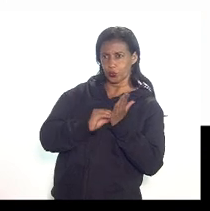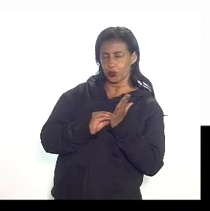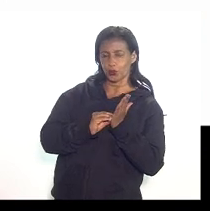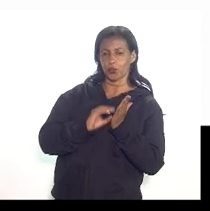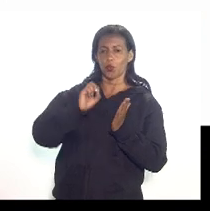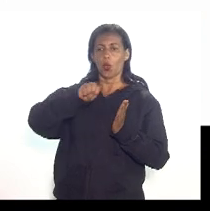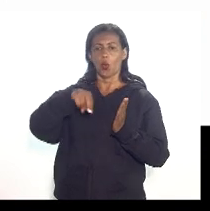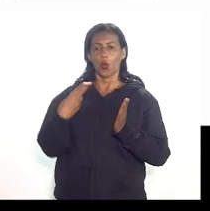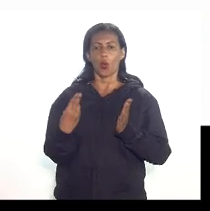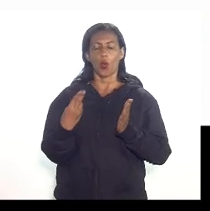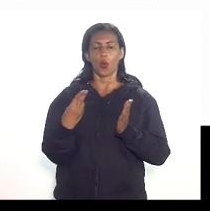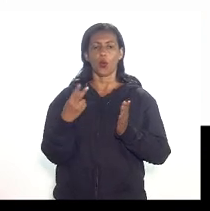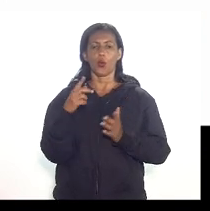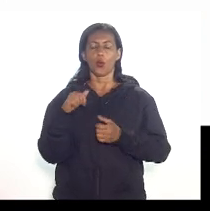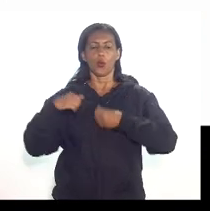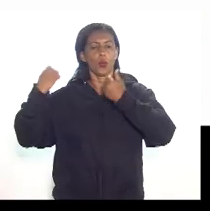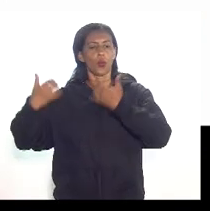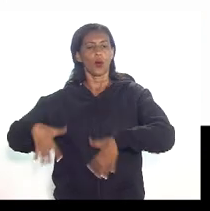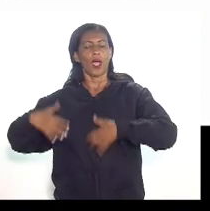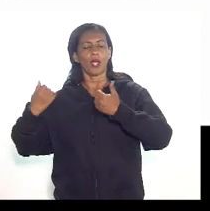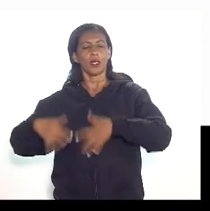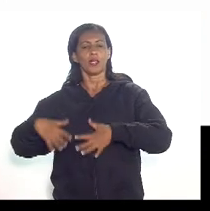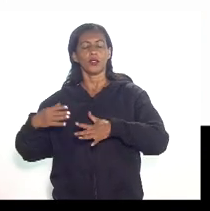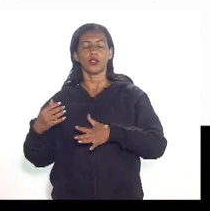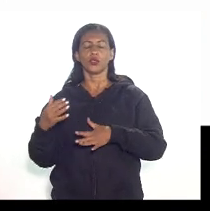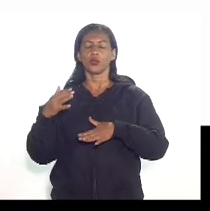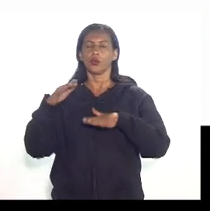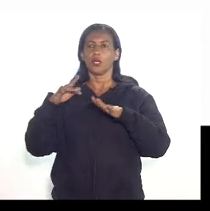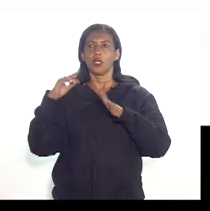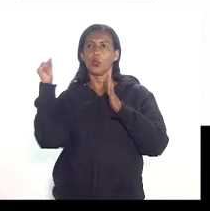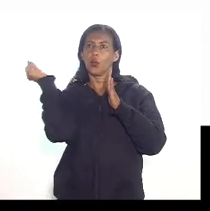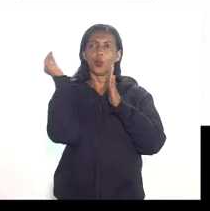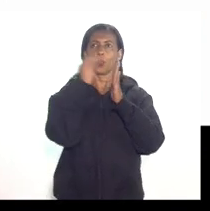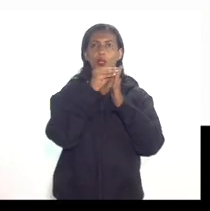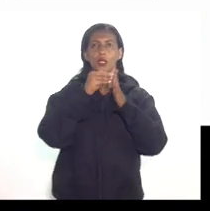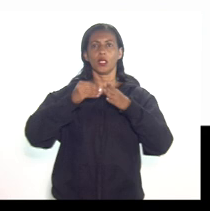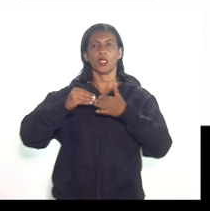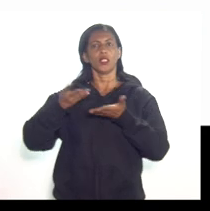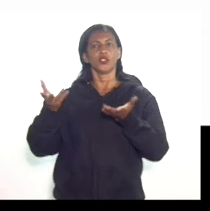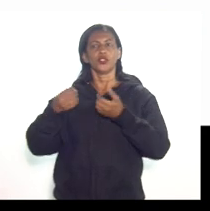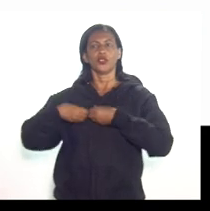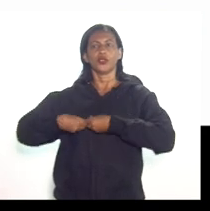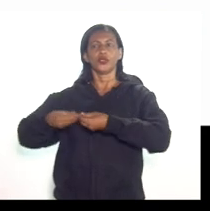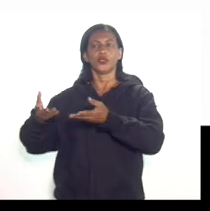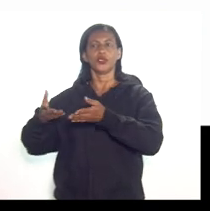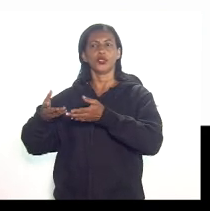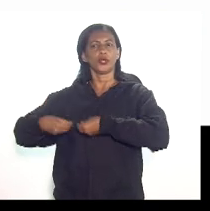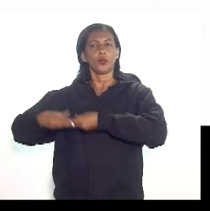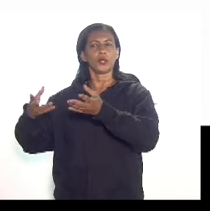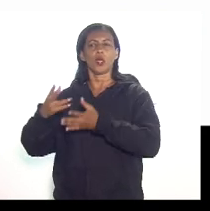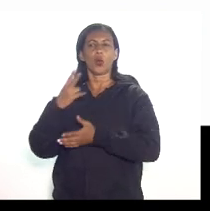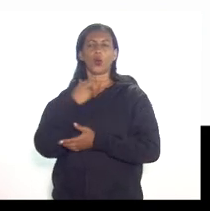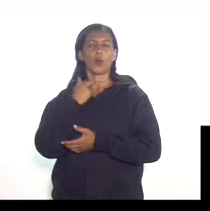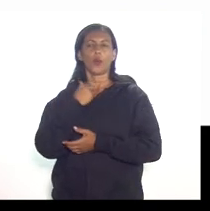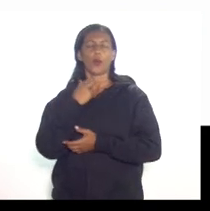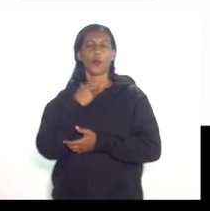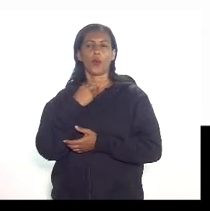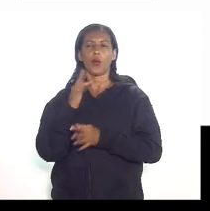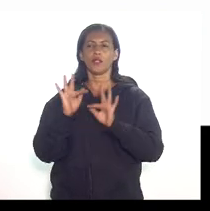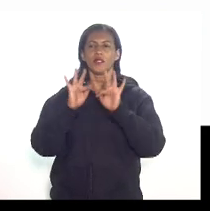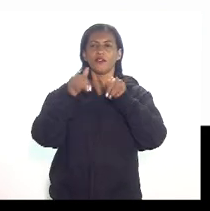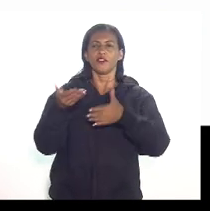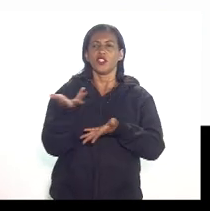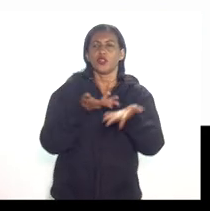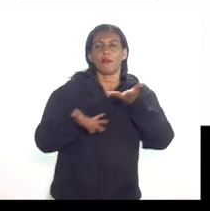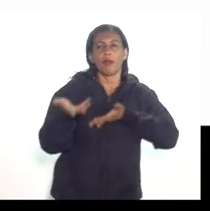determinado item de distribuição não pode ser deduzido para fins de